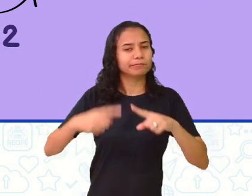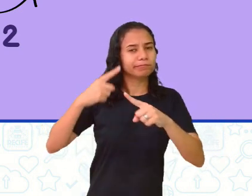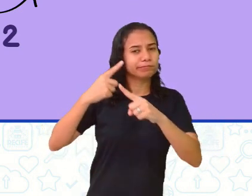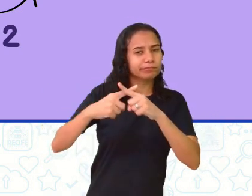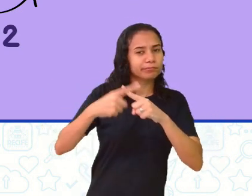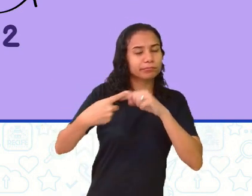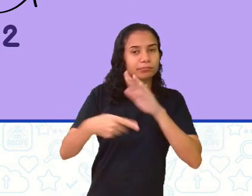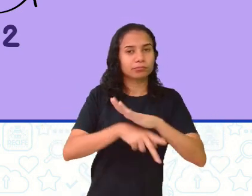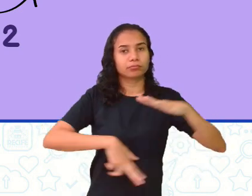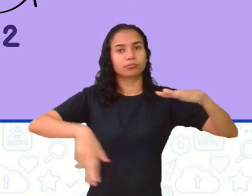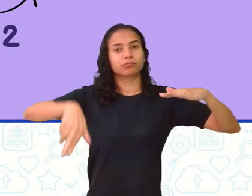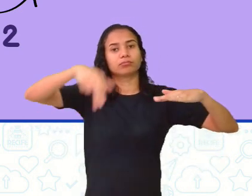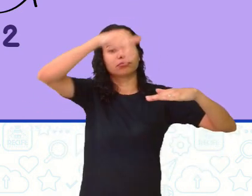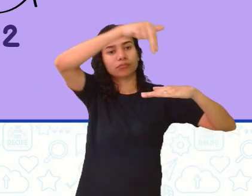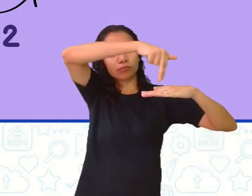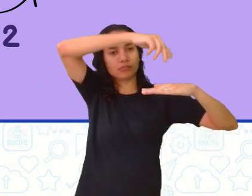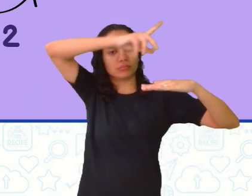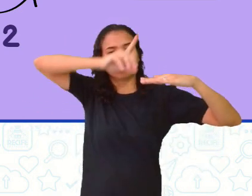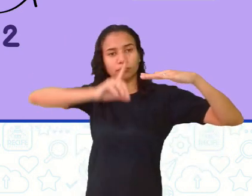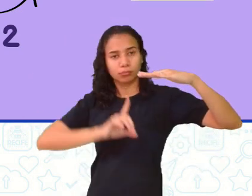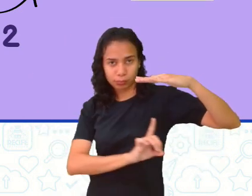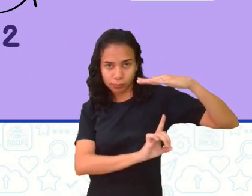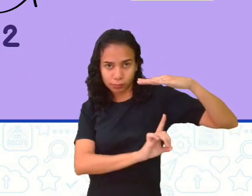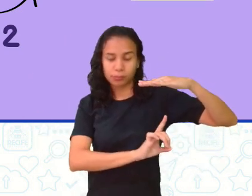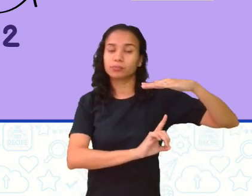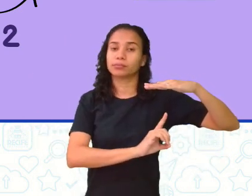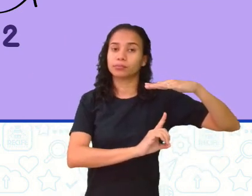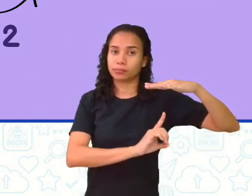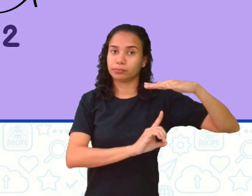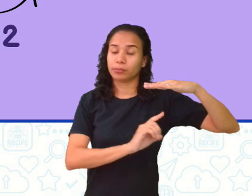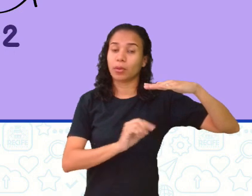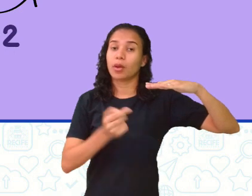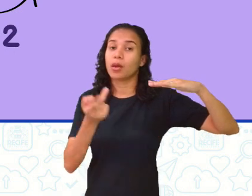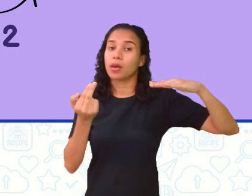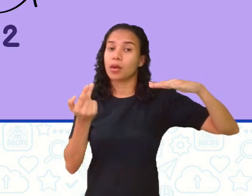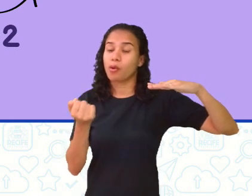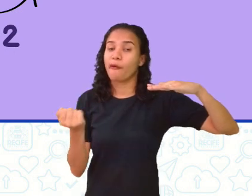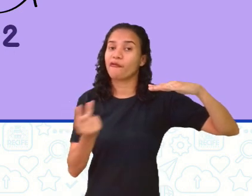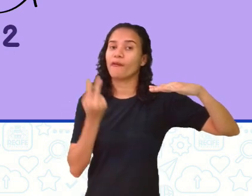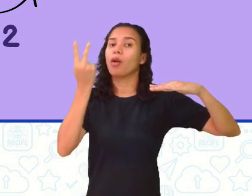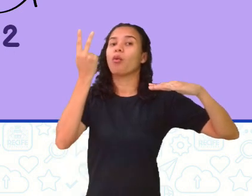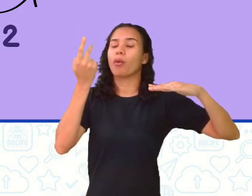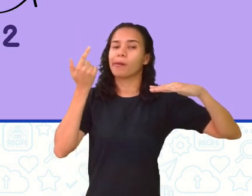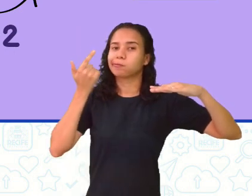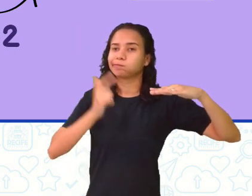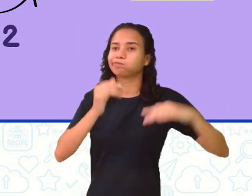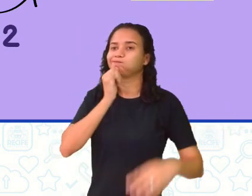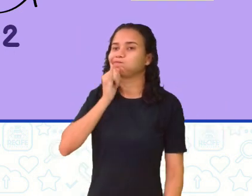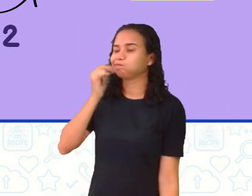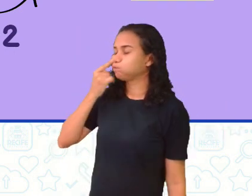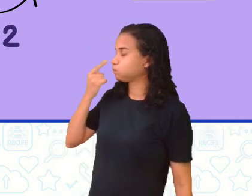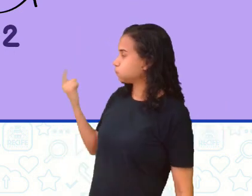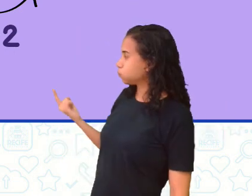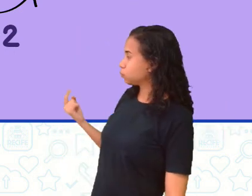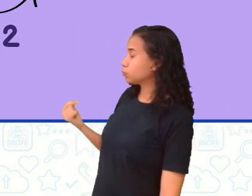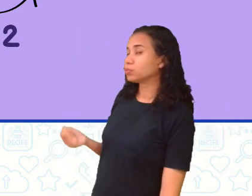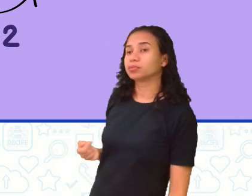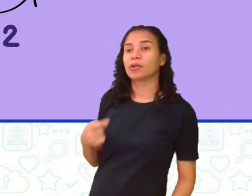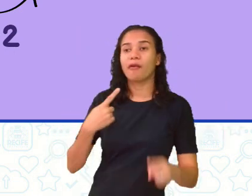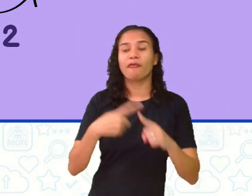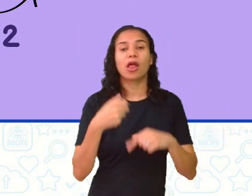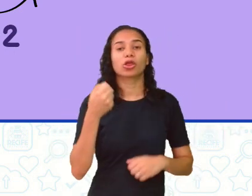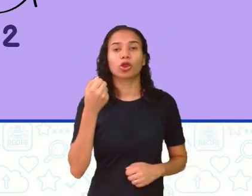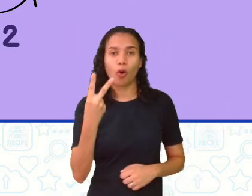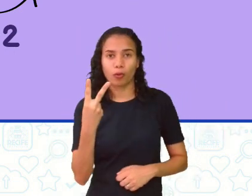tanto o numerador quanto o denominador pelo mesmo valor. Aí, no exemplo, estou multiplicando por